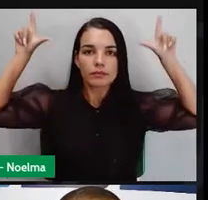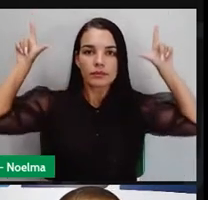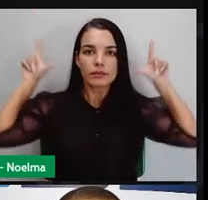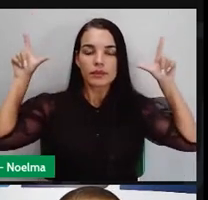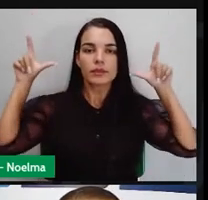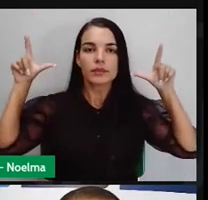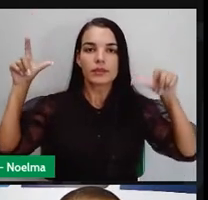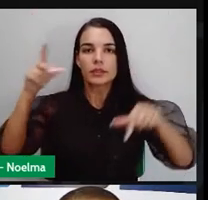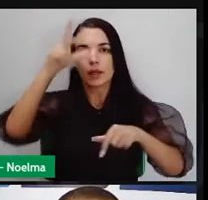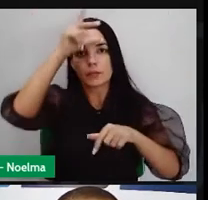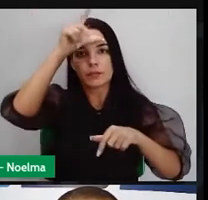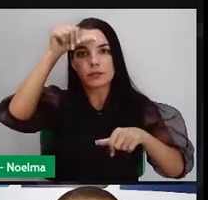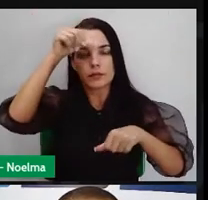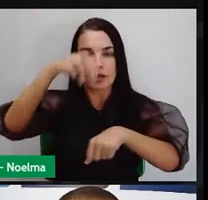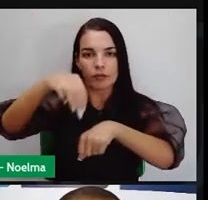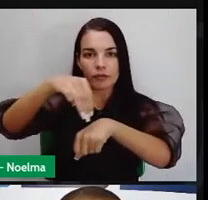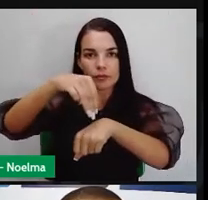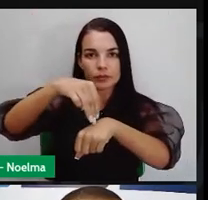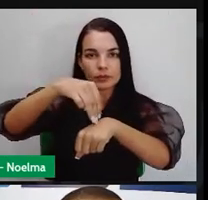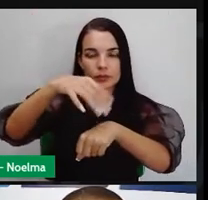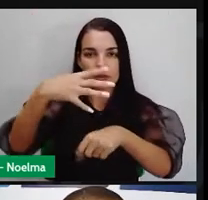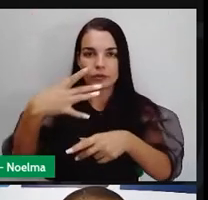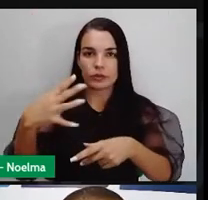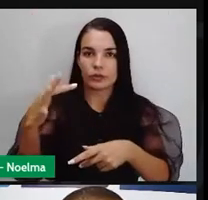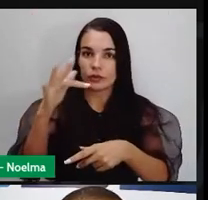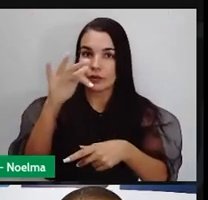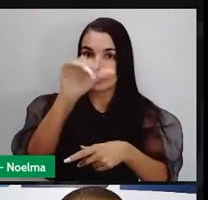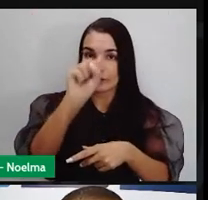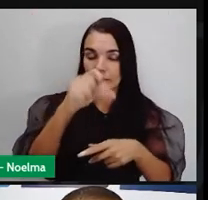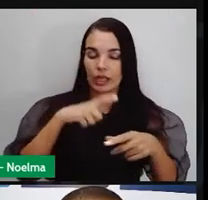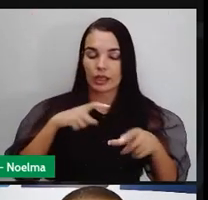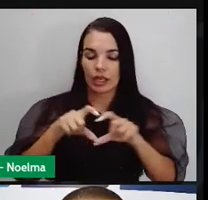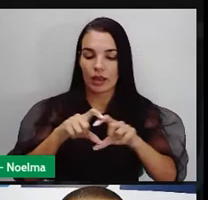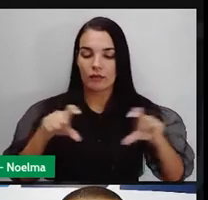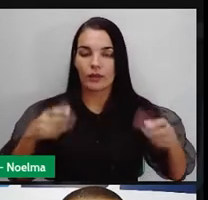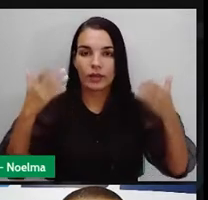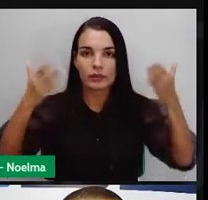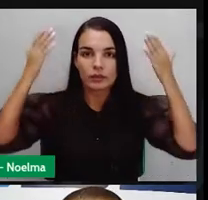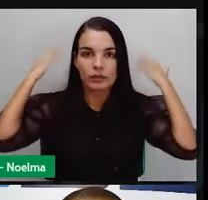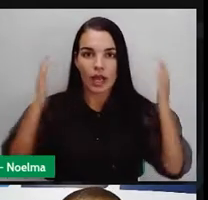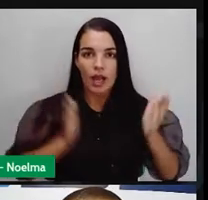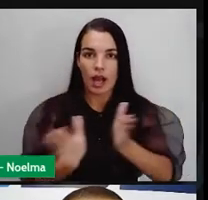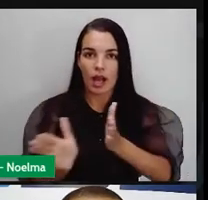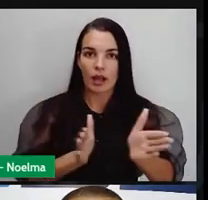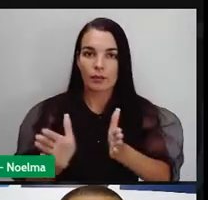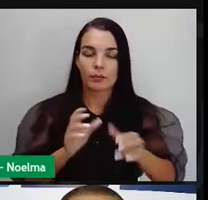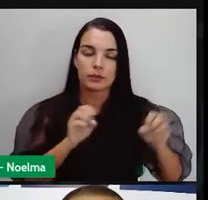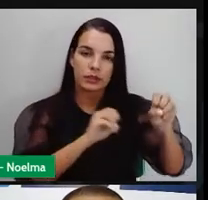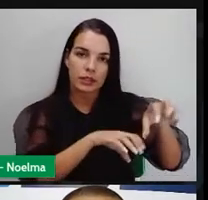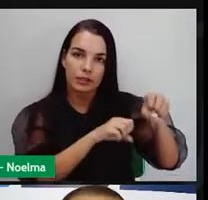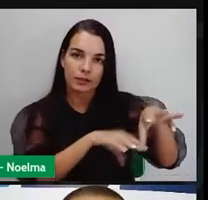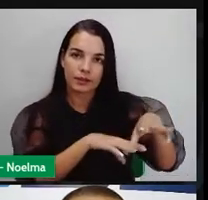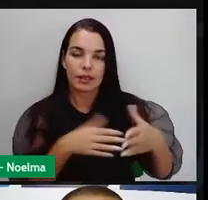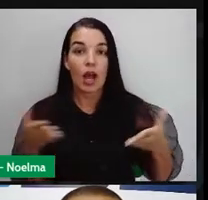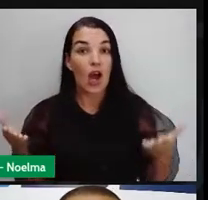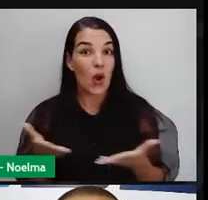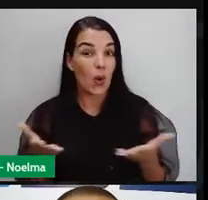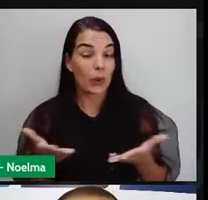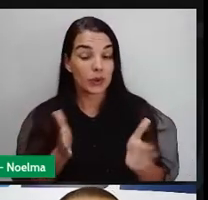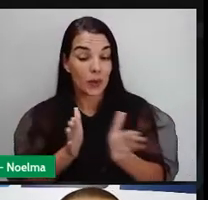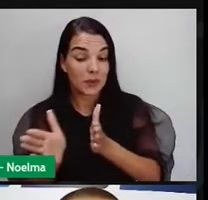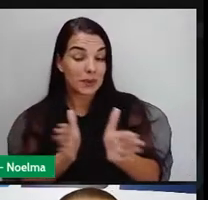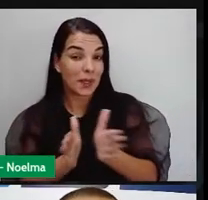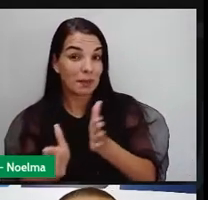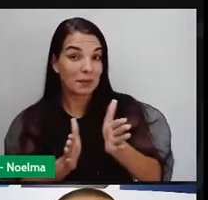e da Secretaria da Educação, que tem atrás de minha casa Caminhos da Educação. E hoje esses Caminhos da